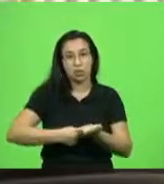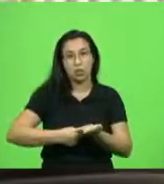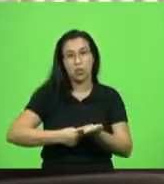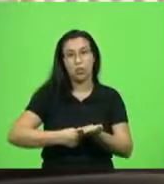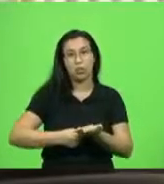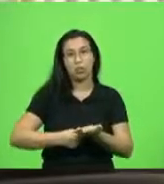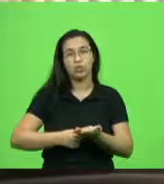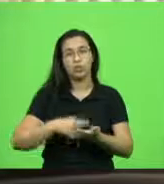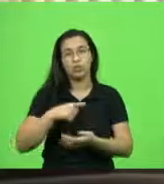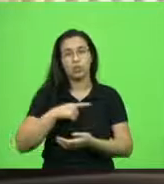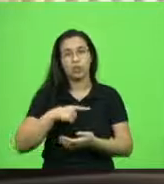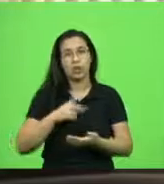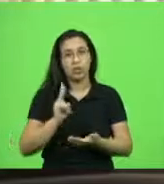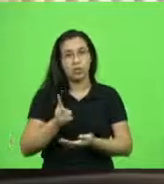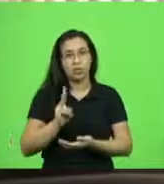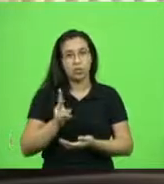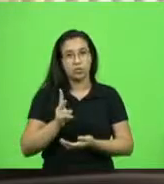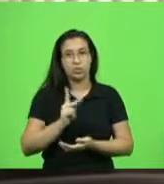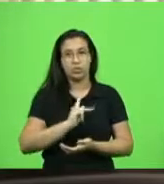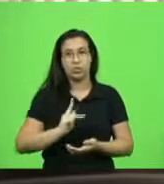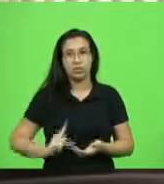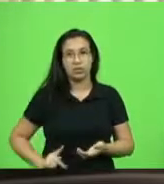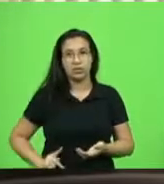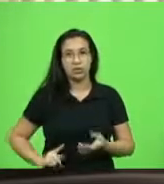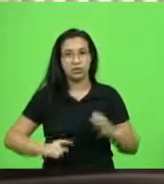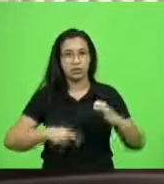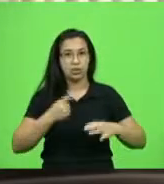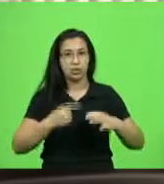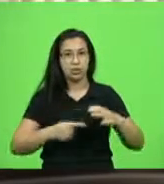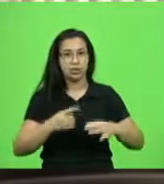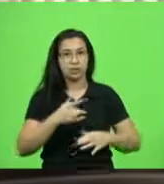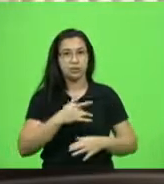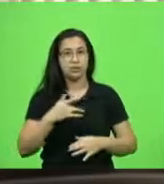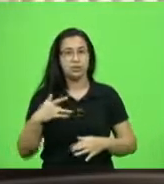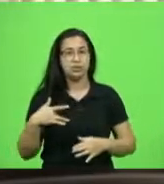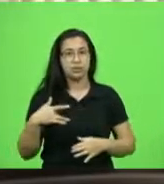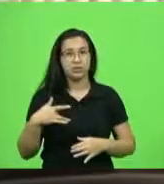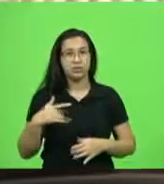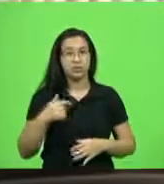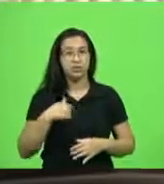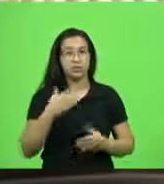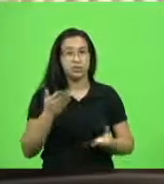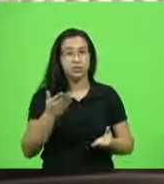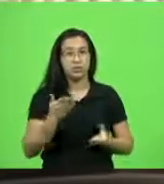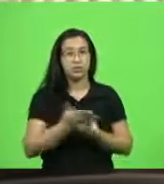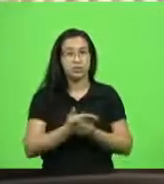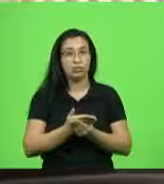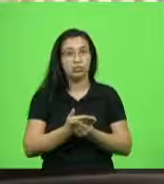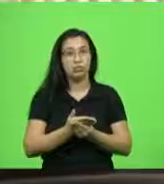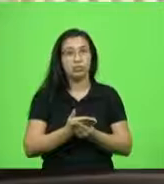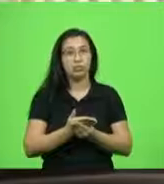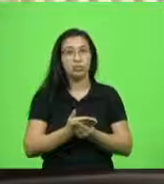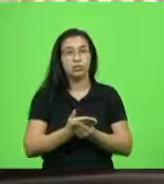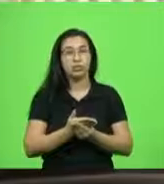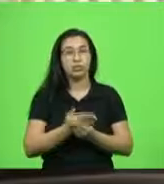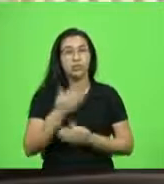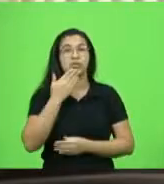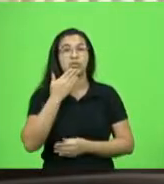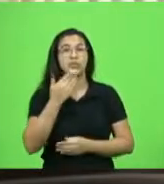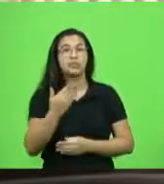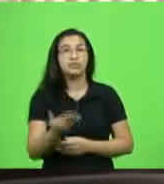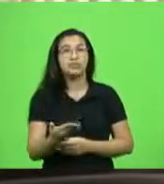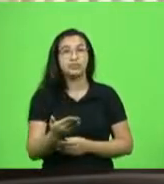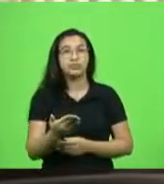continuará como presidente da Comissão de Saúde, eu protocolei, deputado Neudir Sareta, um requerimento